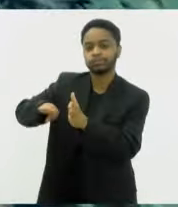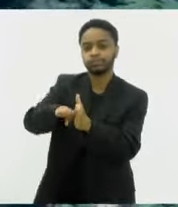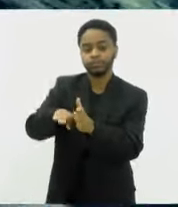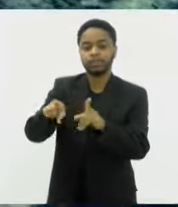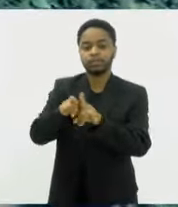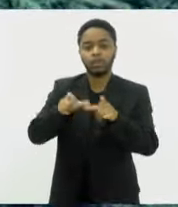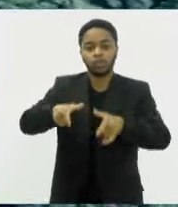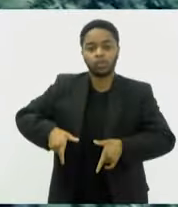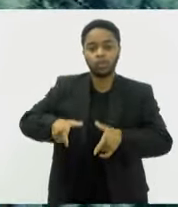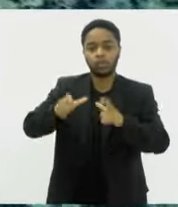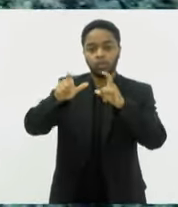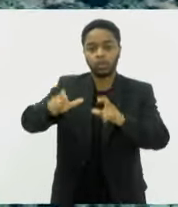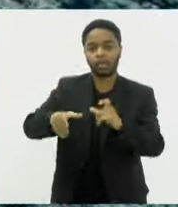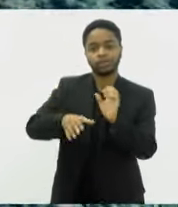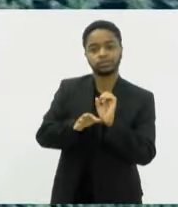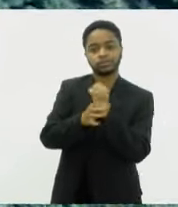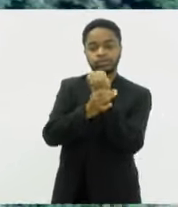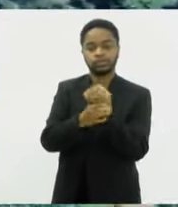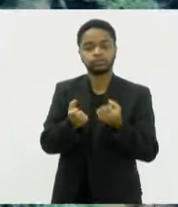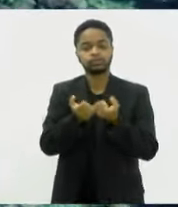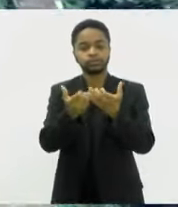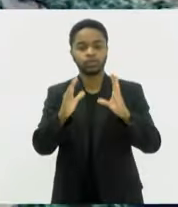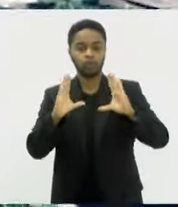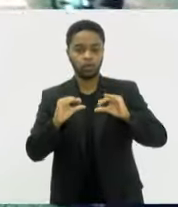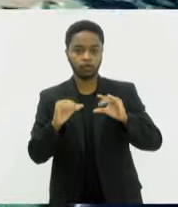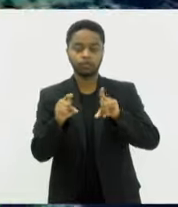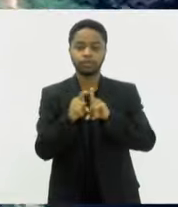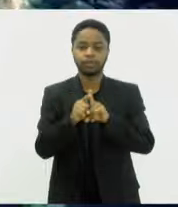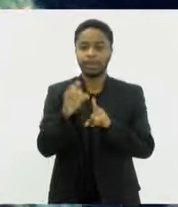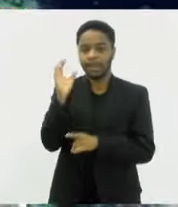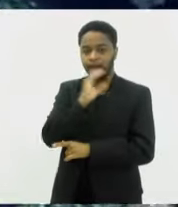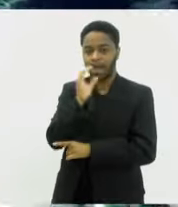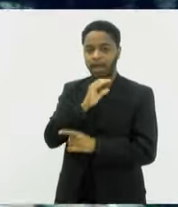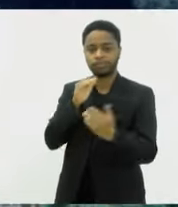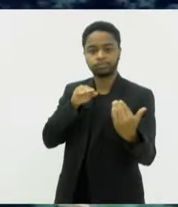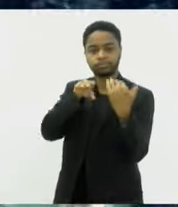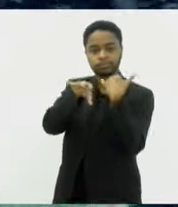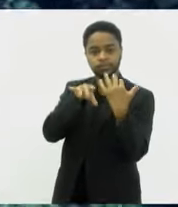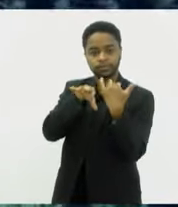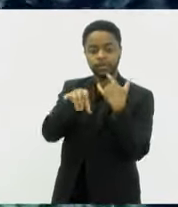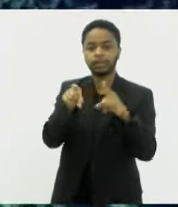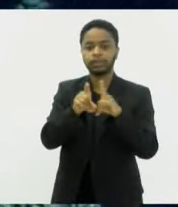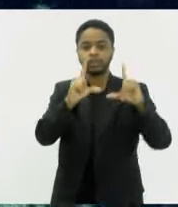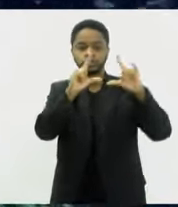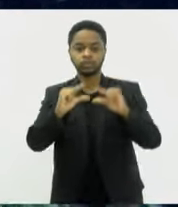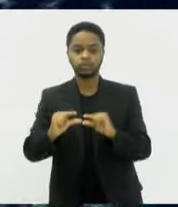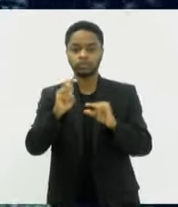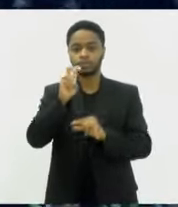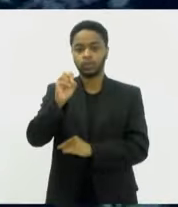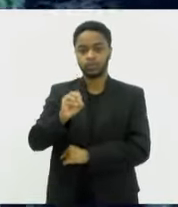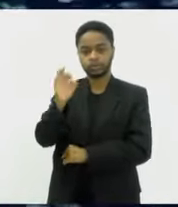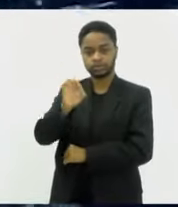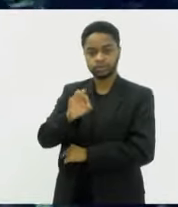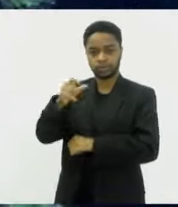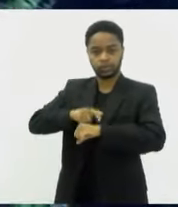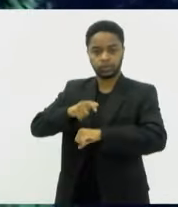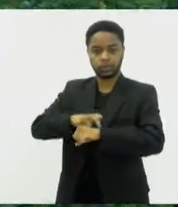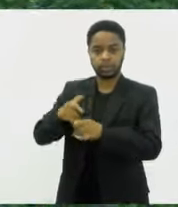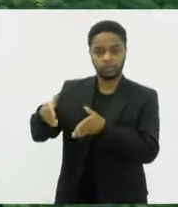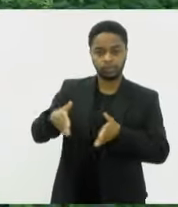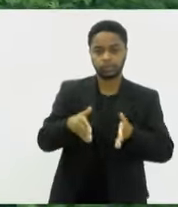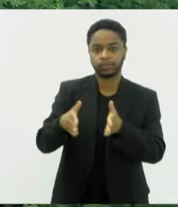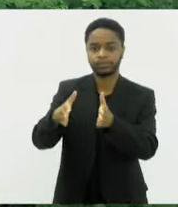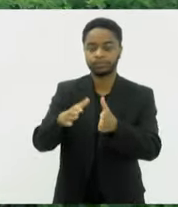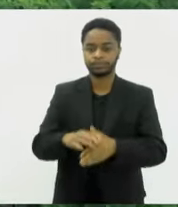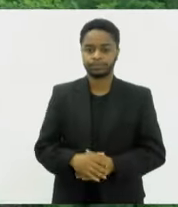garantindo ainda mais conforto aos clientes e trazendo mais fluidez ao trânsito, com redução em até 50% do tempo de percurso.